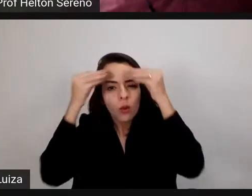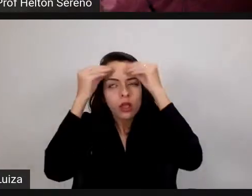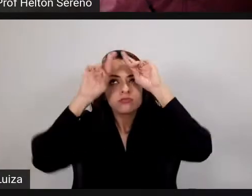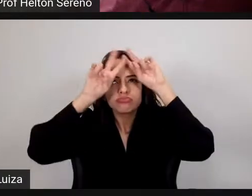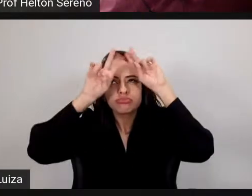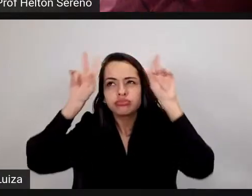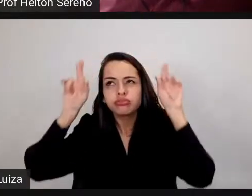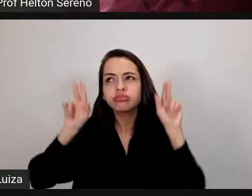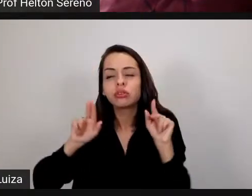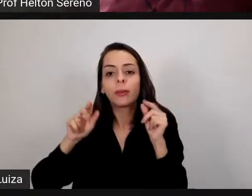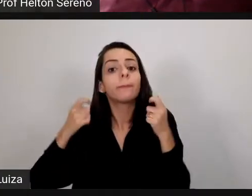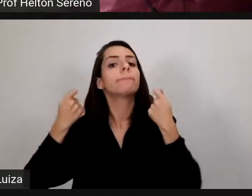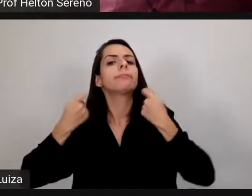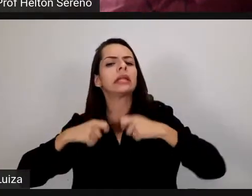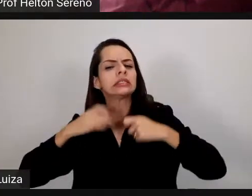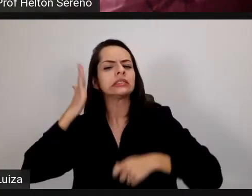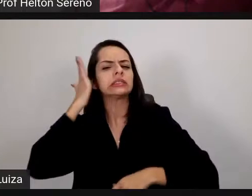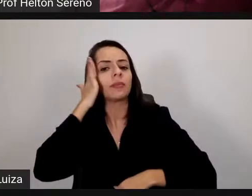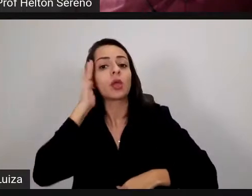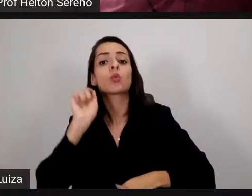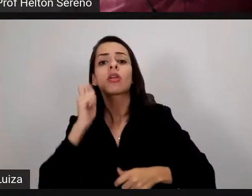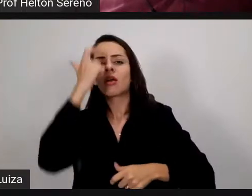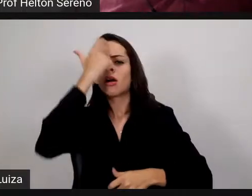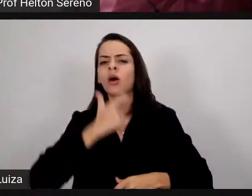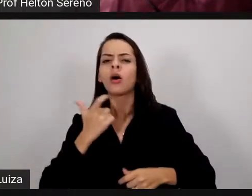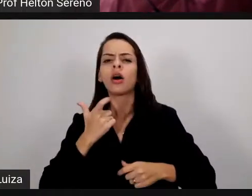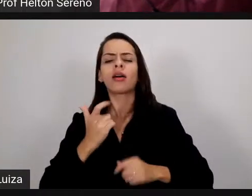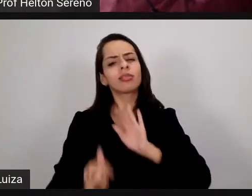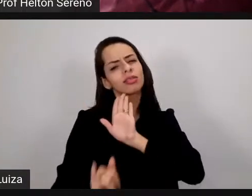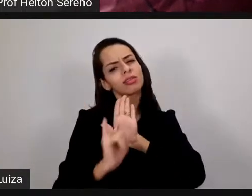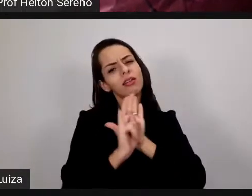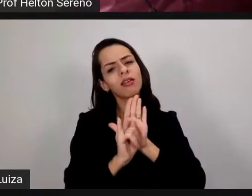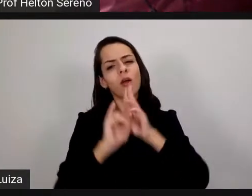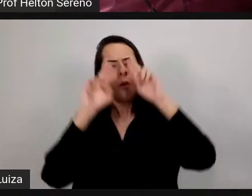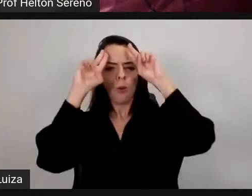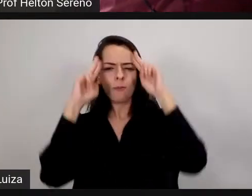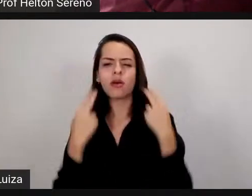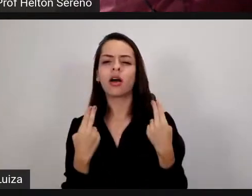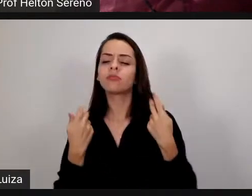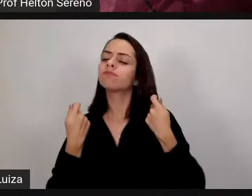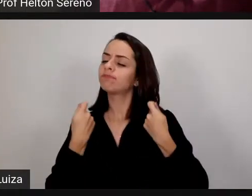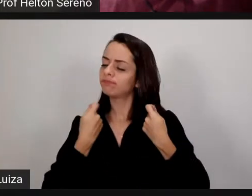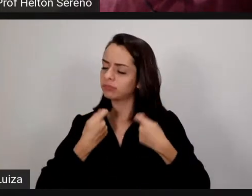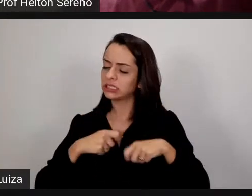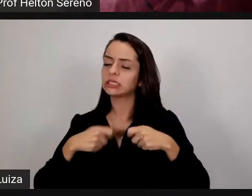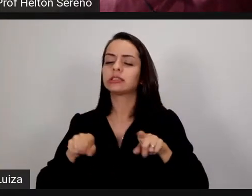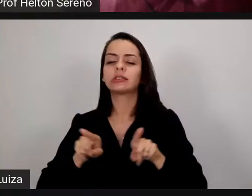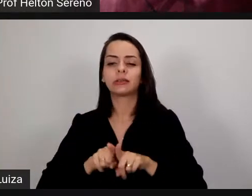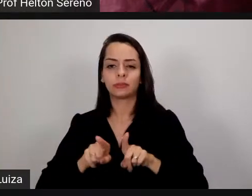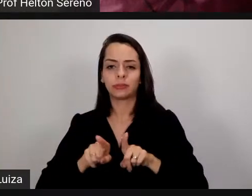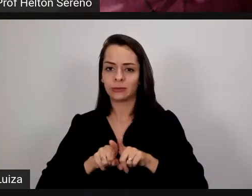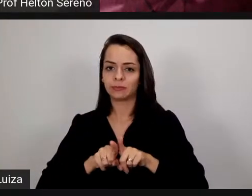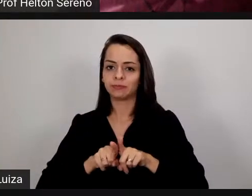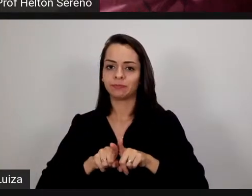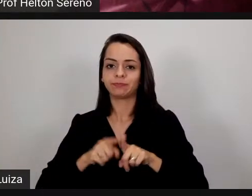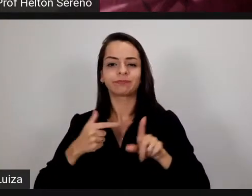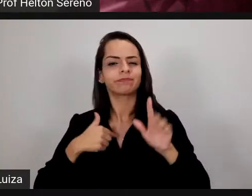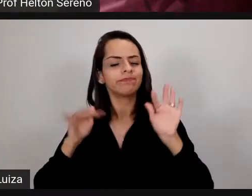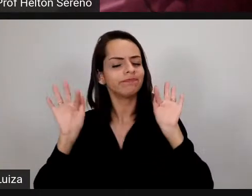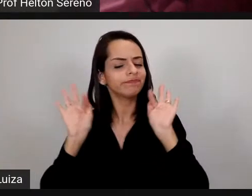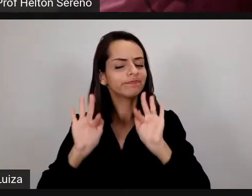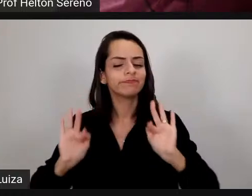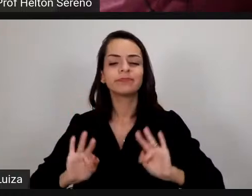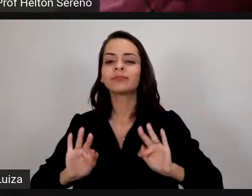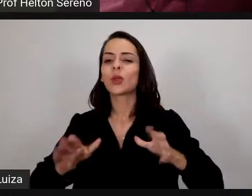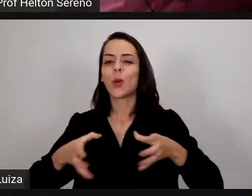são seres humanos são pessoas e a gente também precisa trabalhar com isso tá fico muito feliz de estar podendo fazer parte desse time